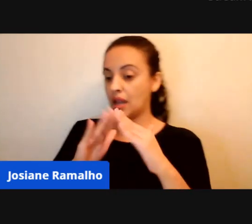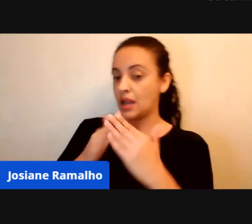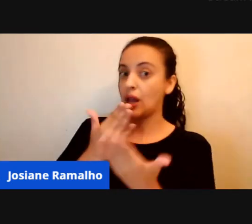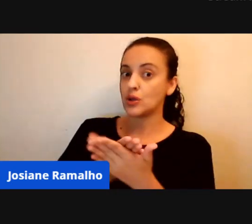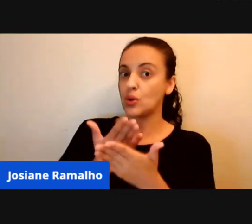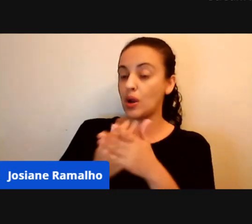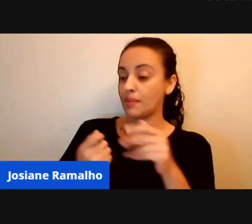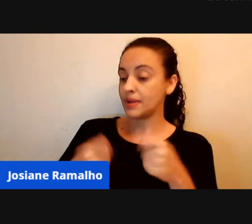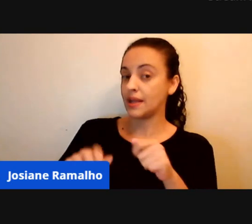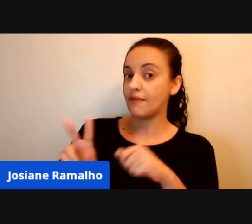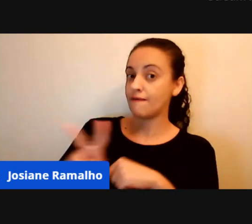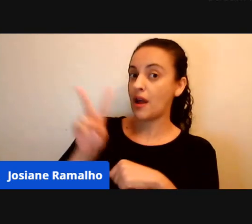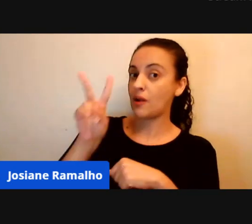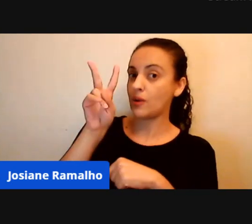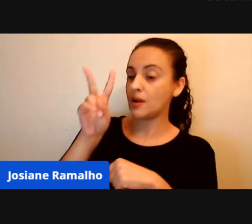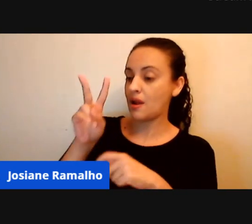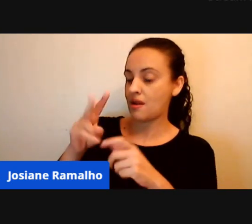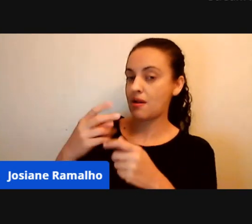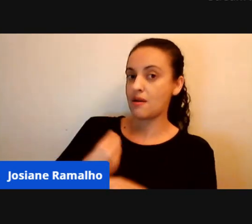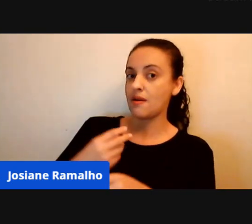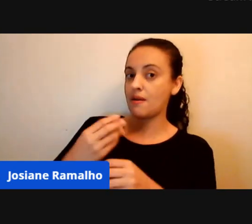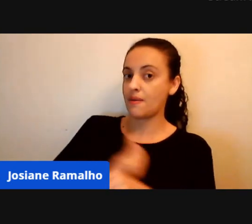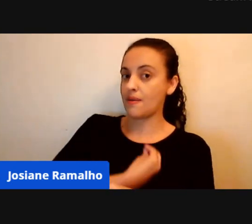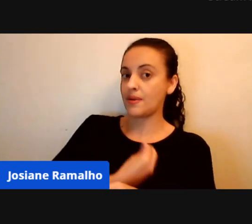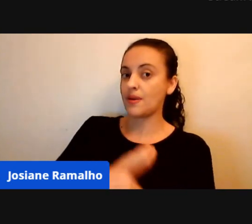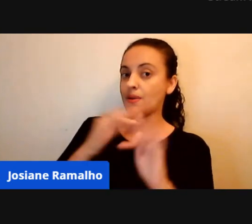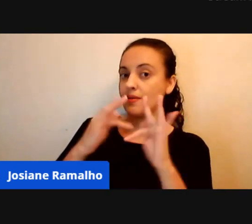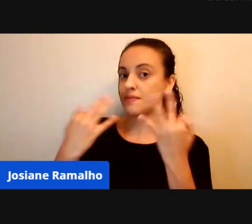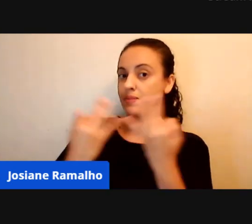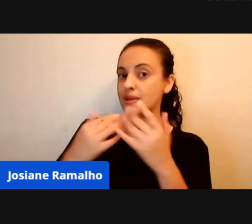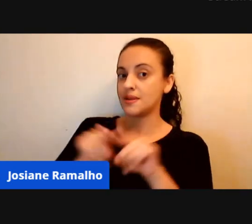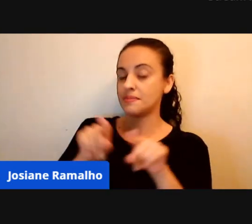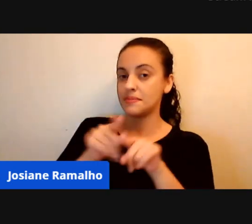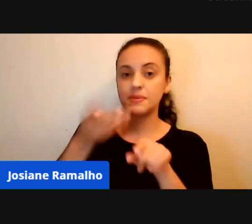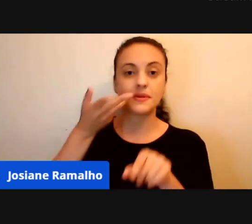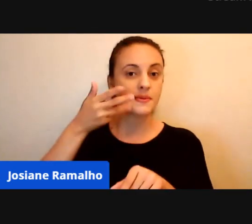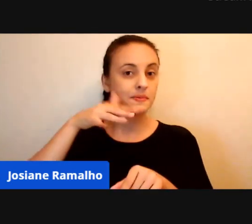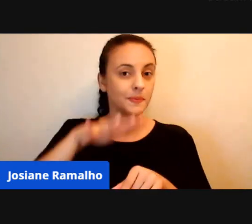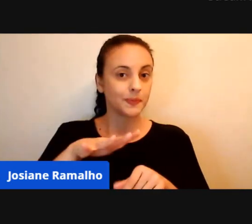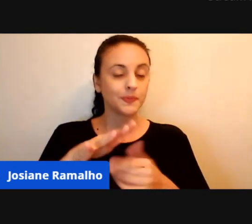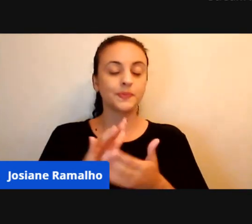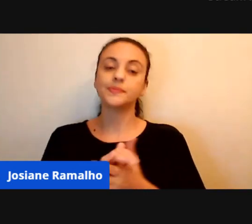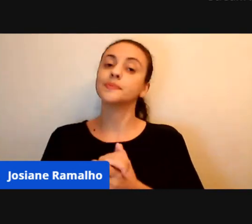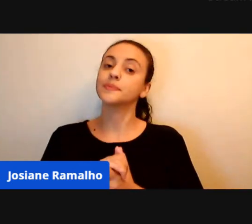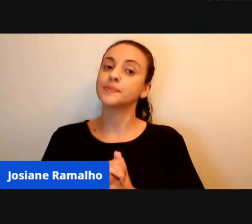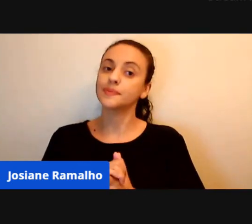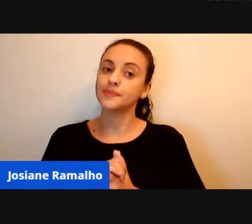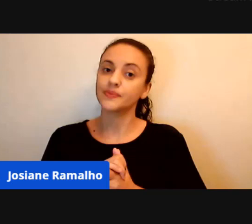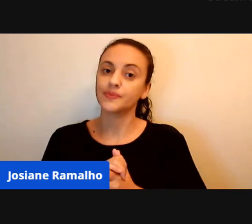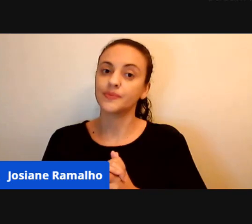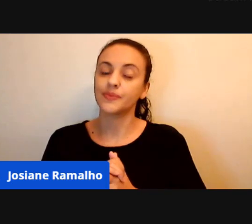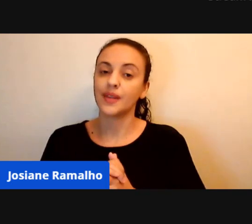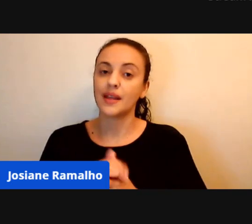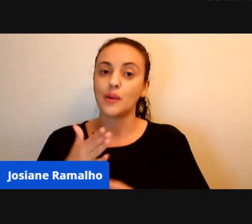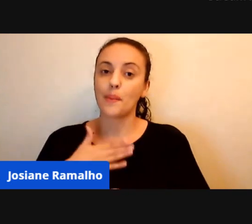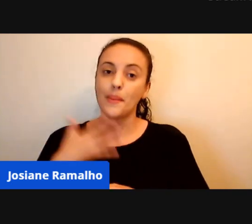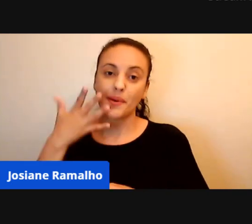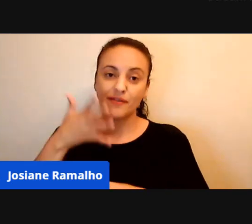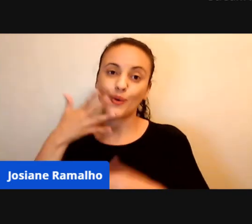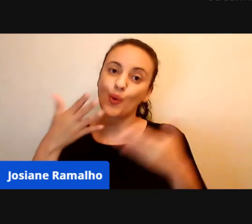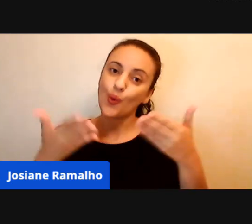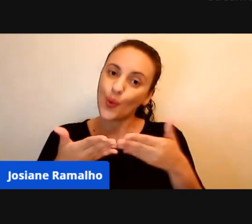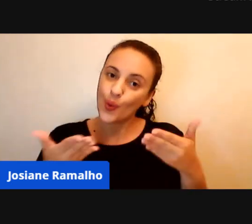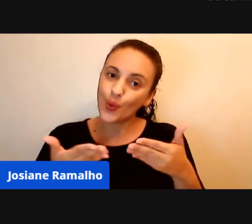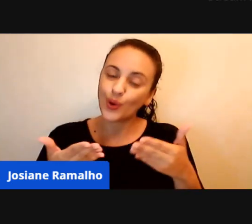participação da família e das crianças, então, é isso, é, é, a minha fala, a minha